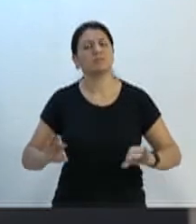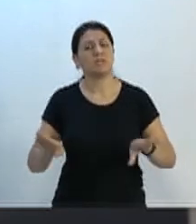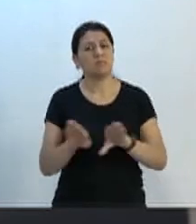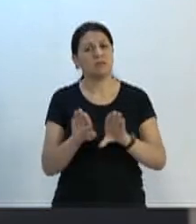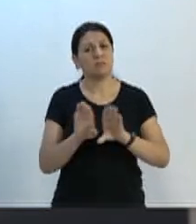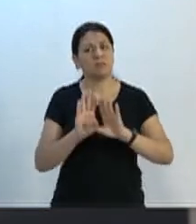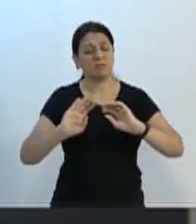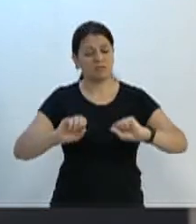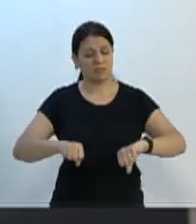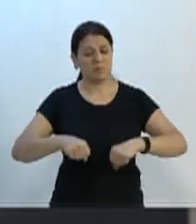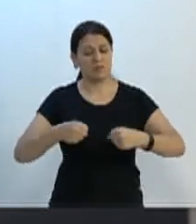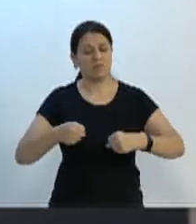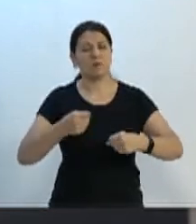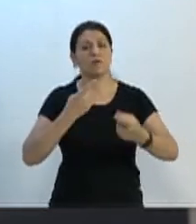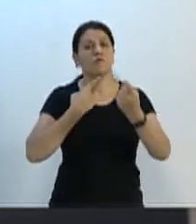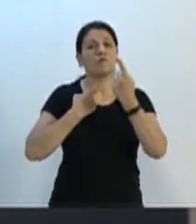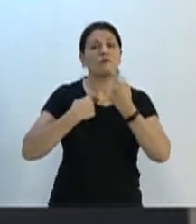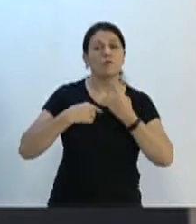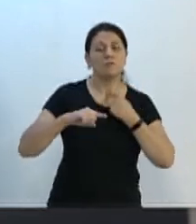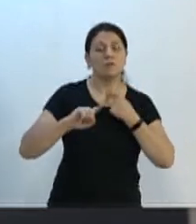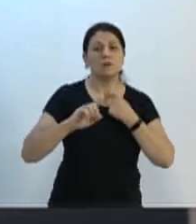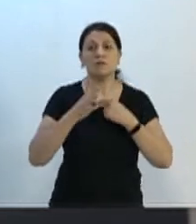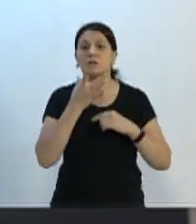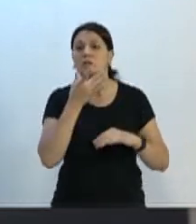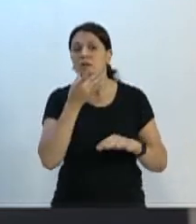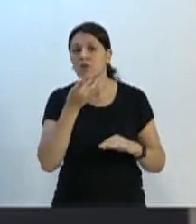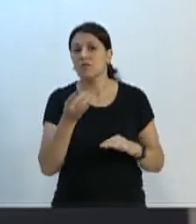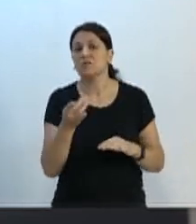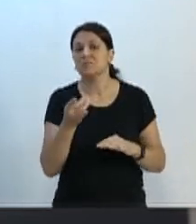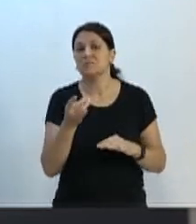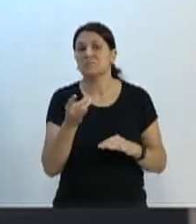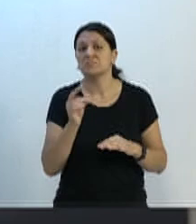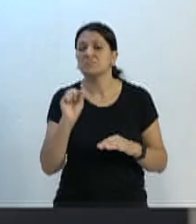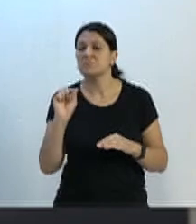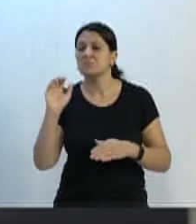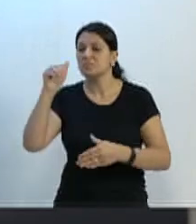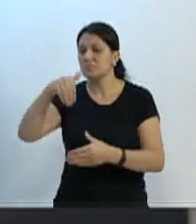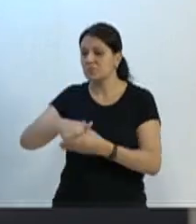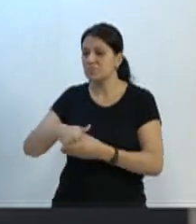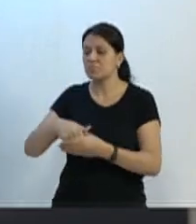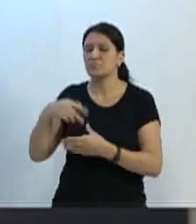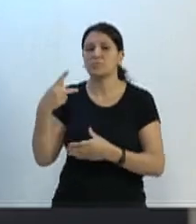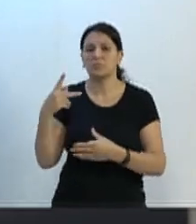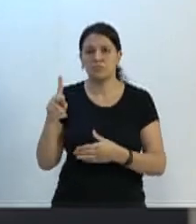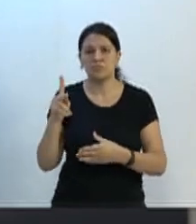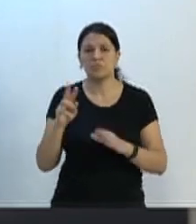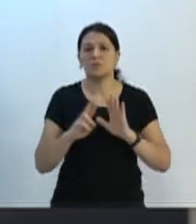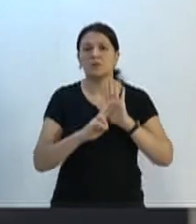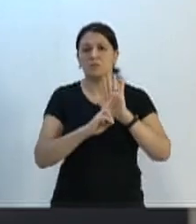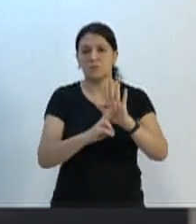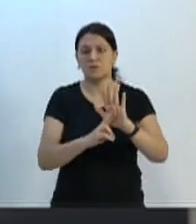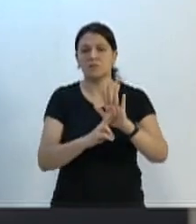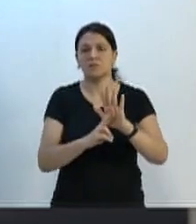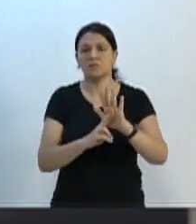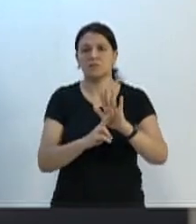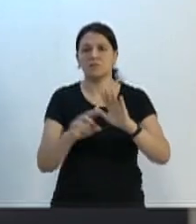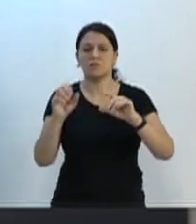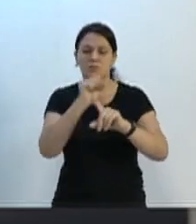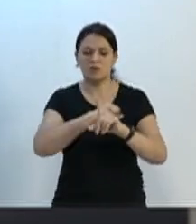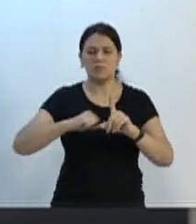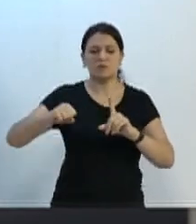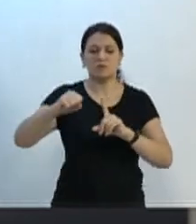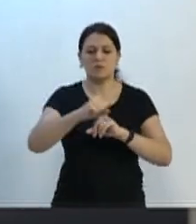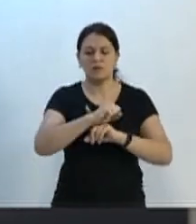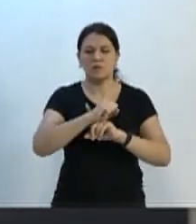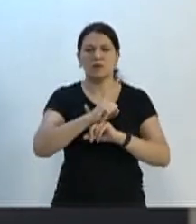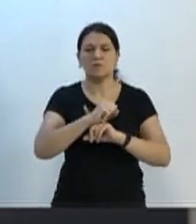de vontade. E acho que os eleitores que o senhor representou aqui nesse mês, a sociedade como um